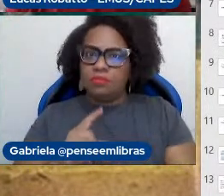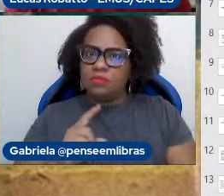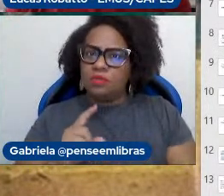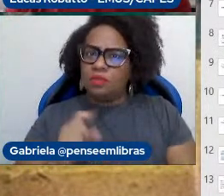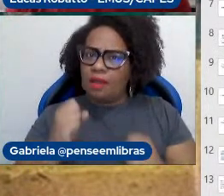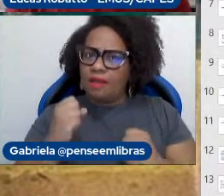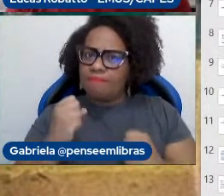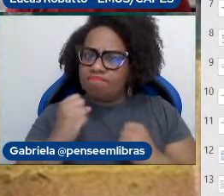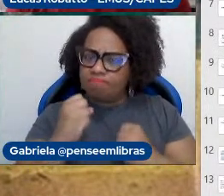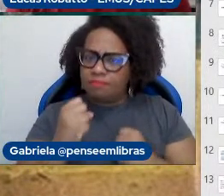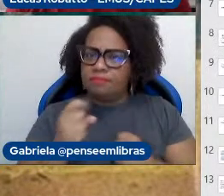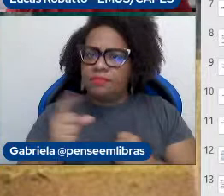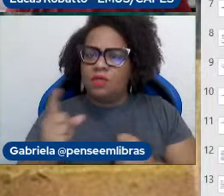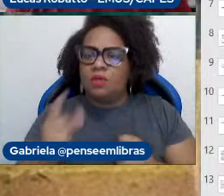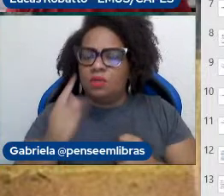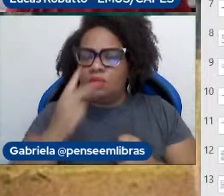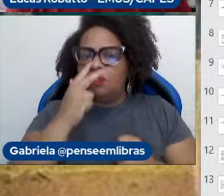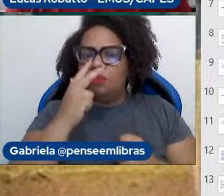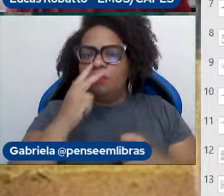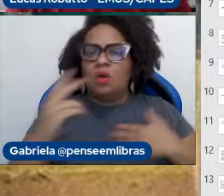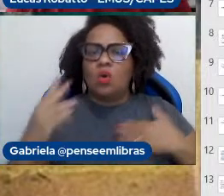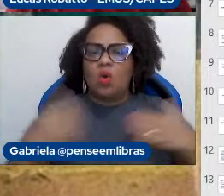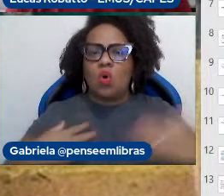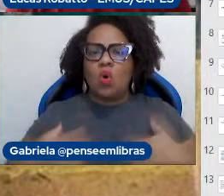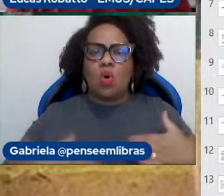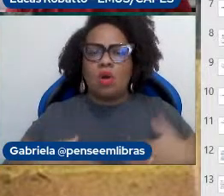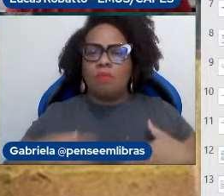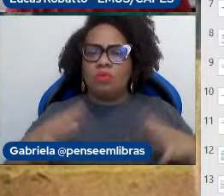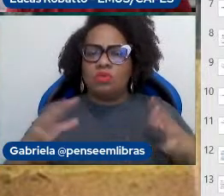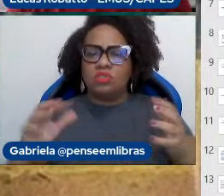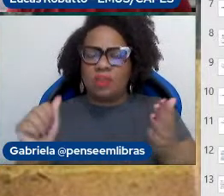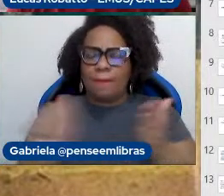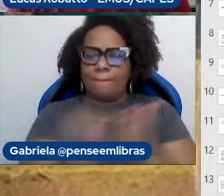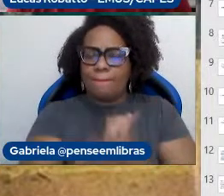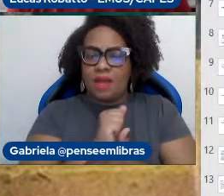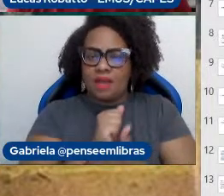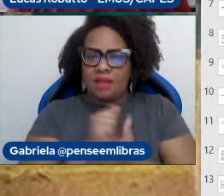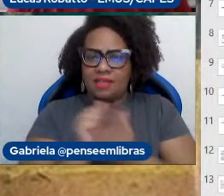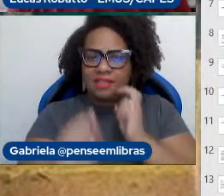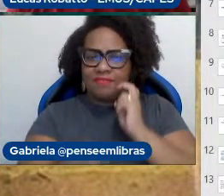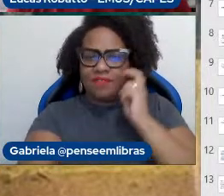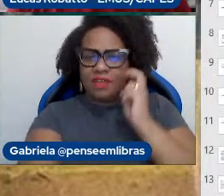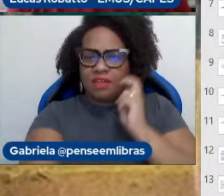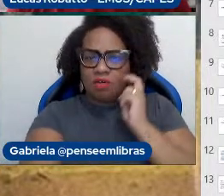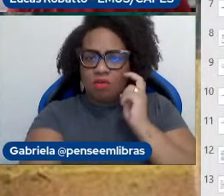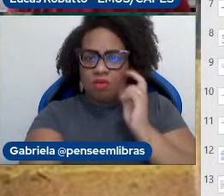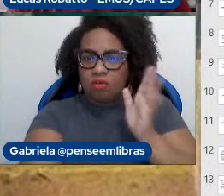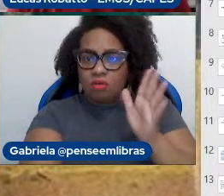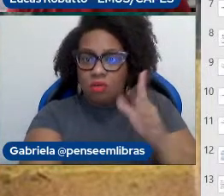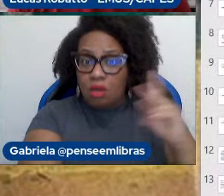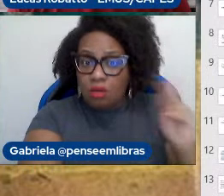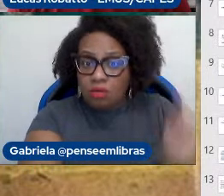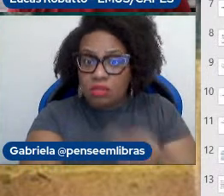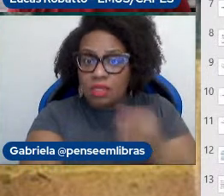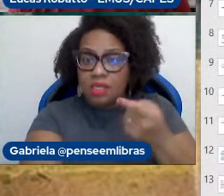esse apagamento do corpo e essa vergonha que quando finalmente as doenças de músicos começam a ser